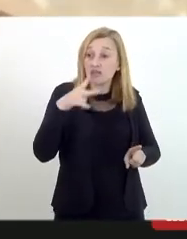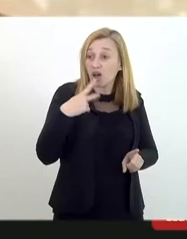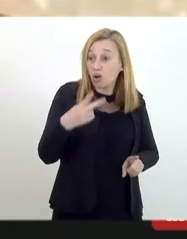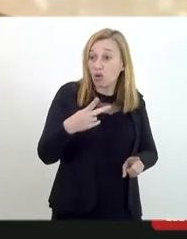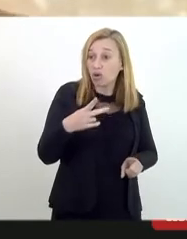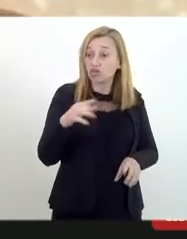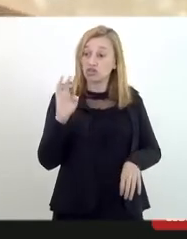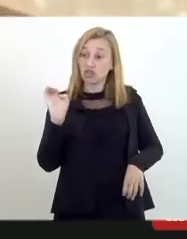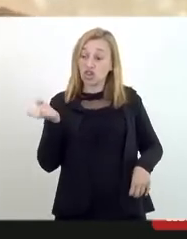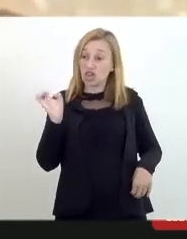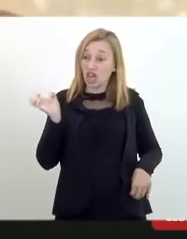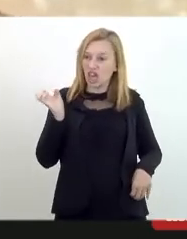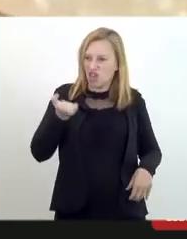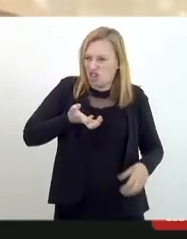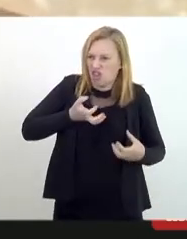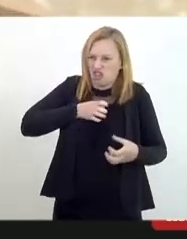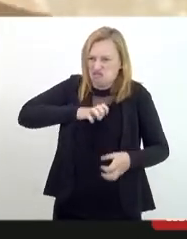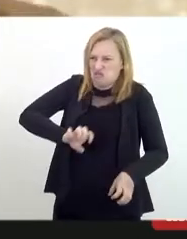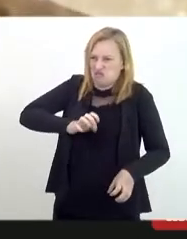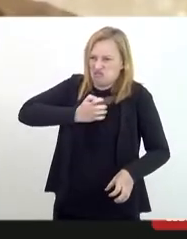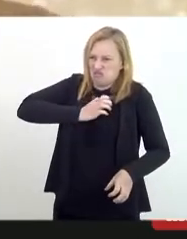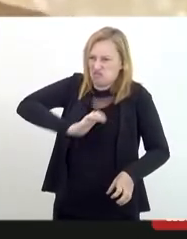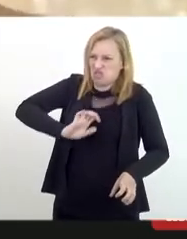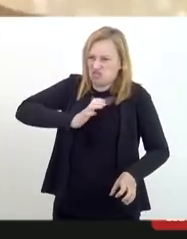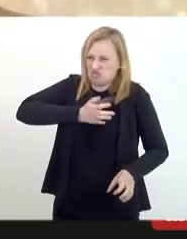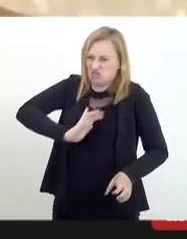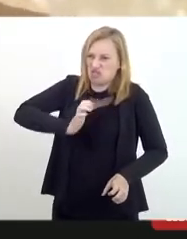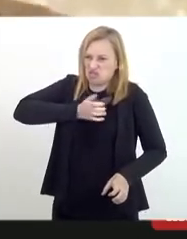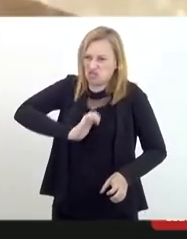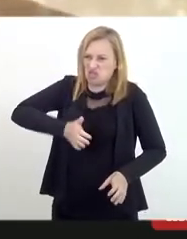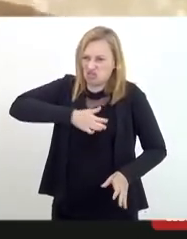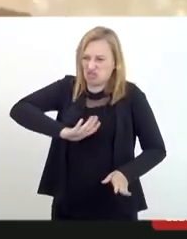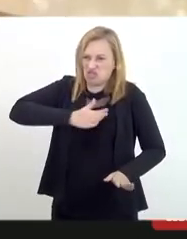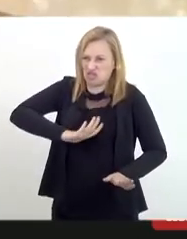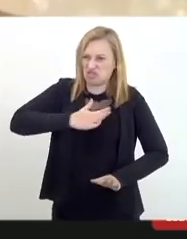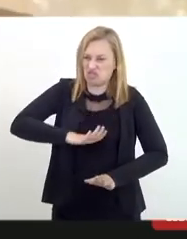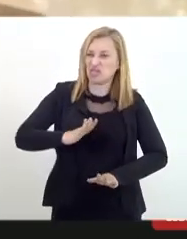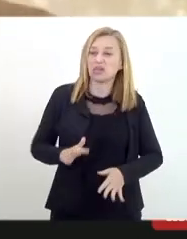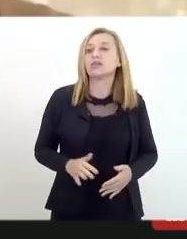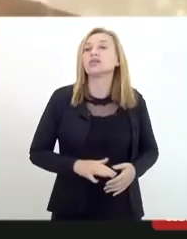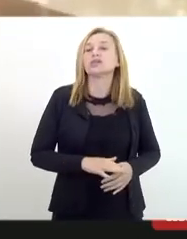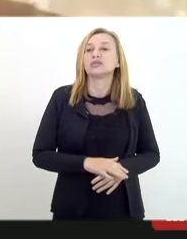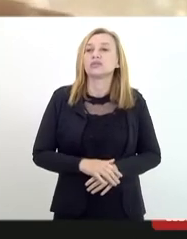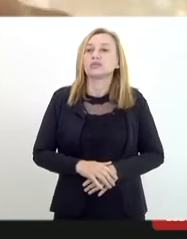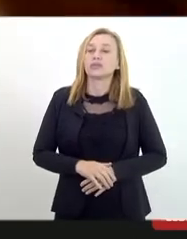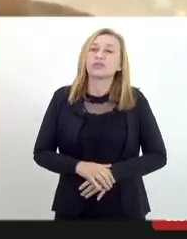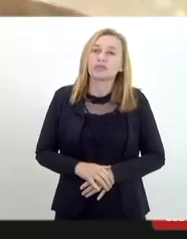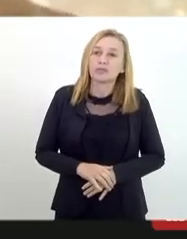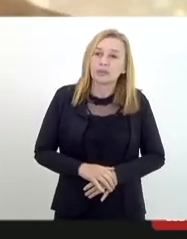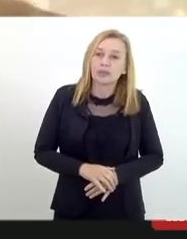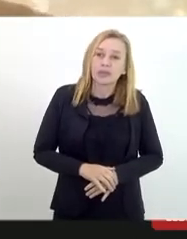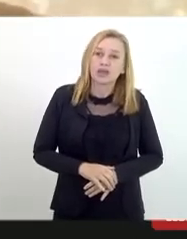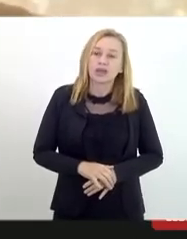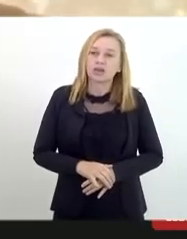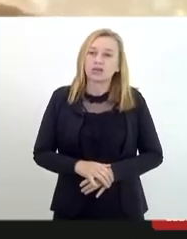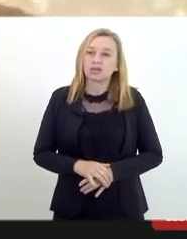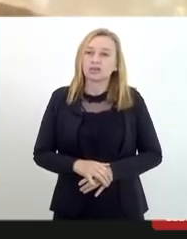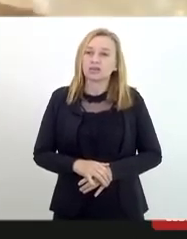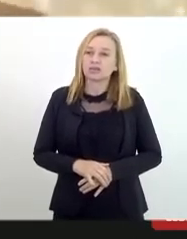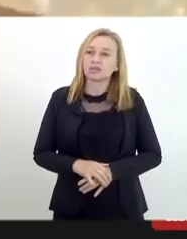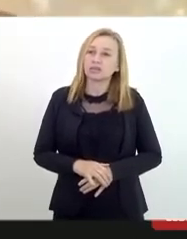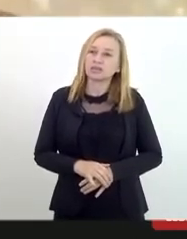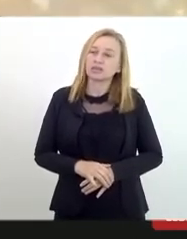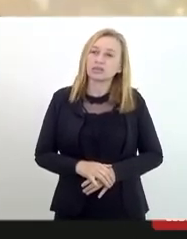ele expulmava de ódio, falou do que videntes da Umbanda, falou do Clé, falou do, para variar do Henrique Pessoa,